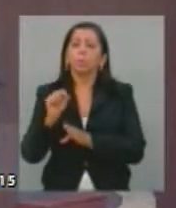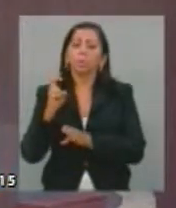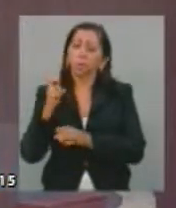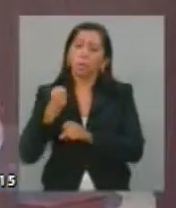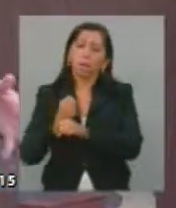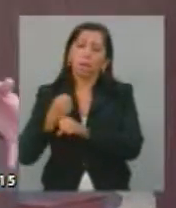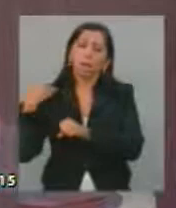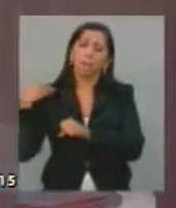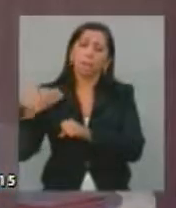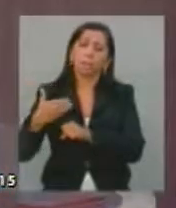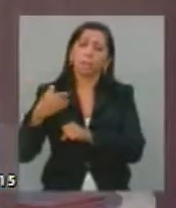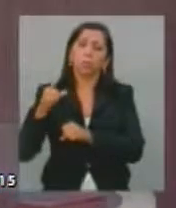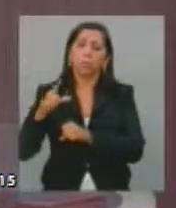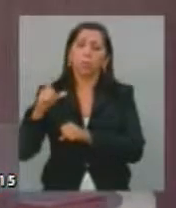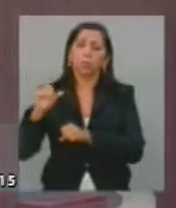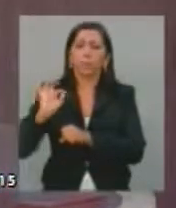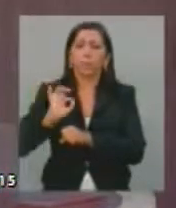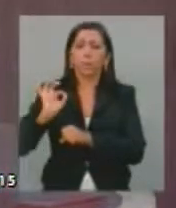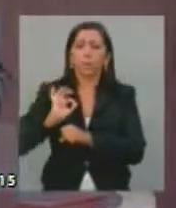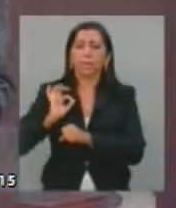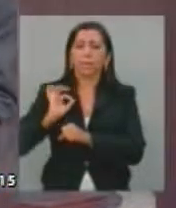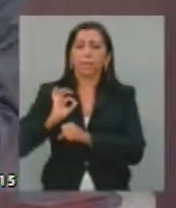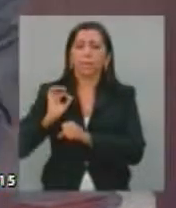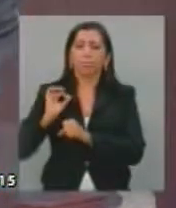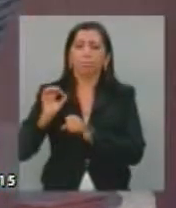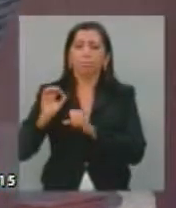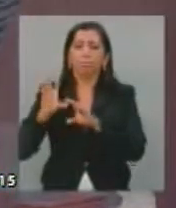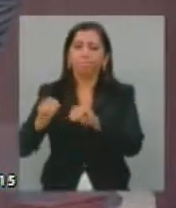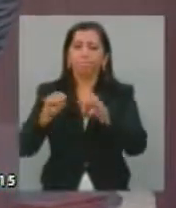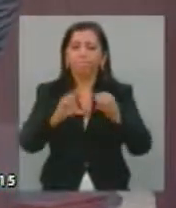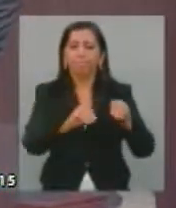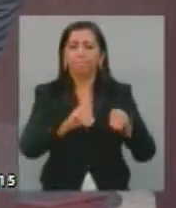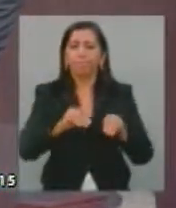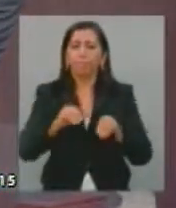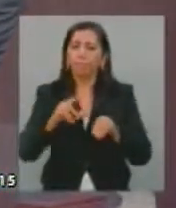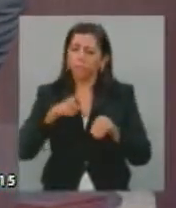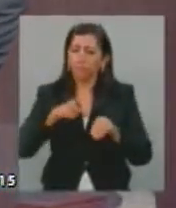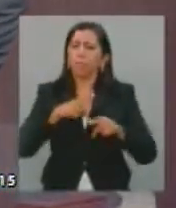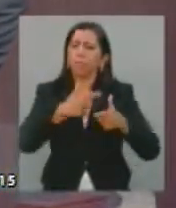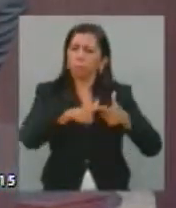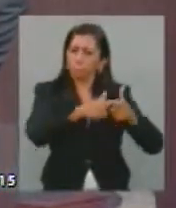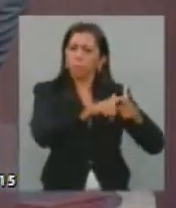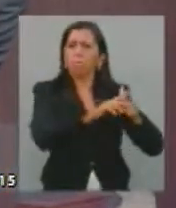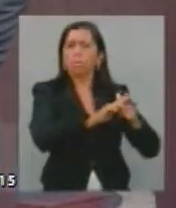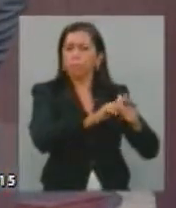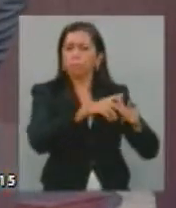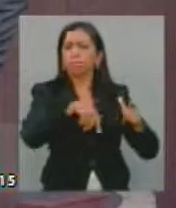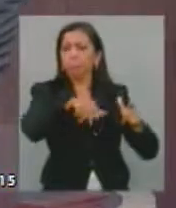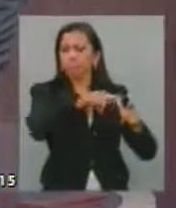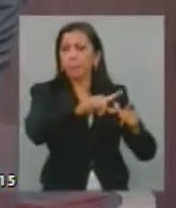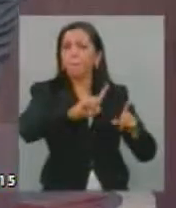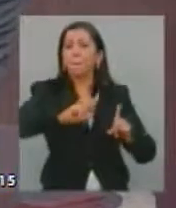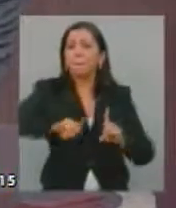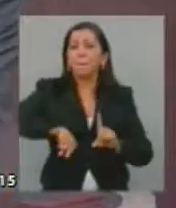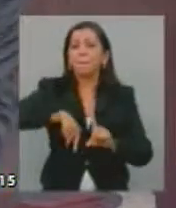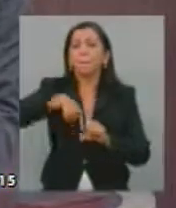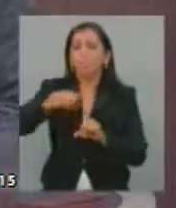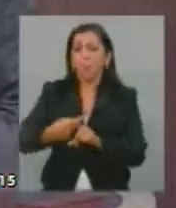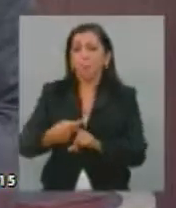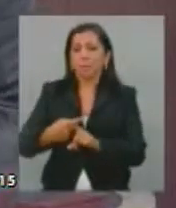anos por forças policiais. Ou seja, além do conflito já